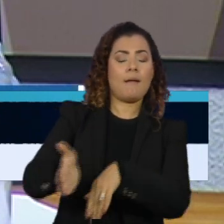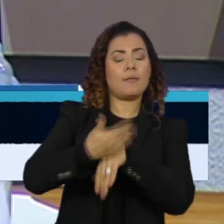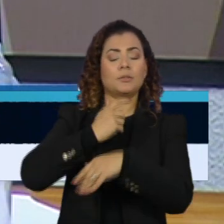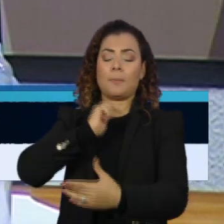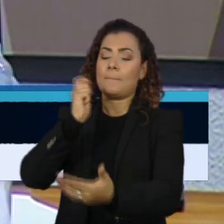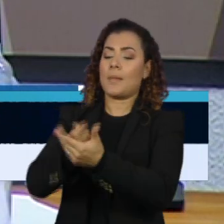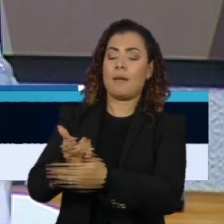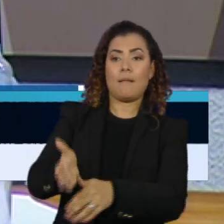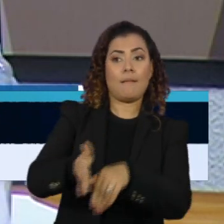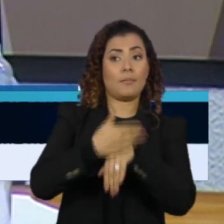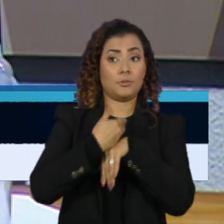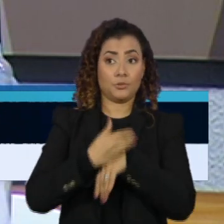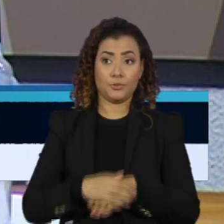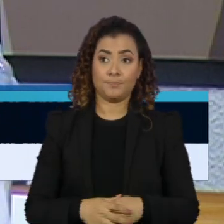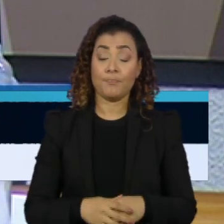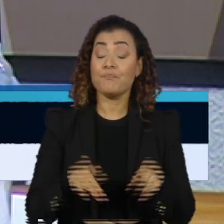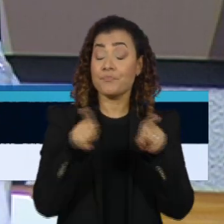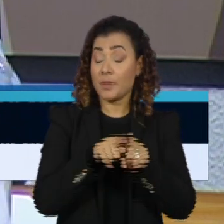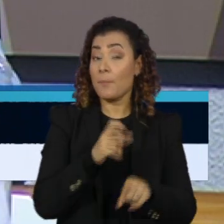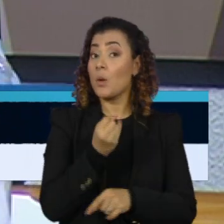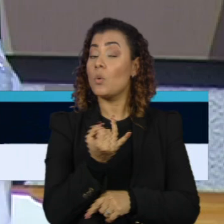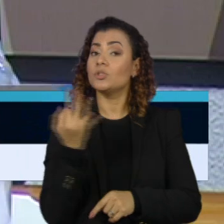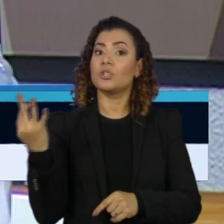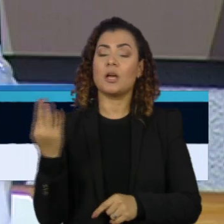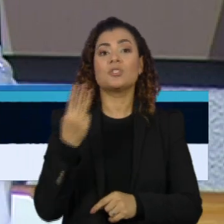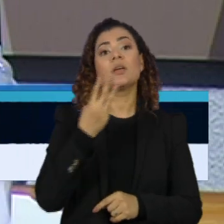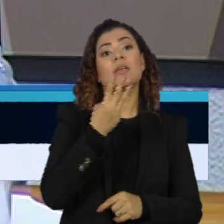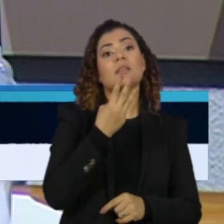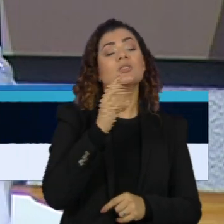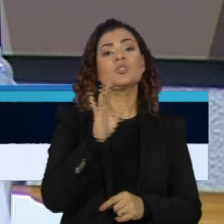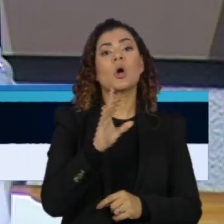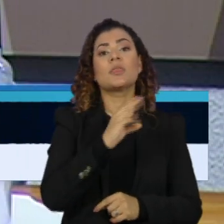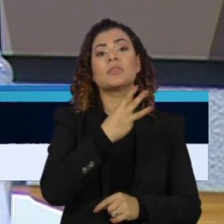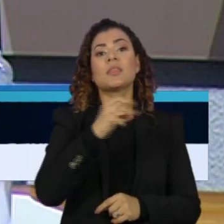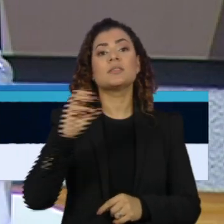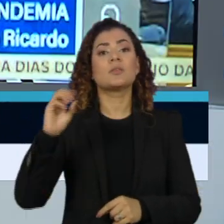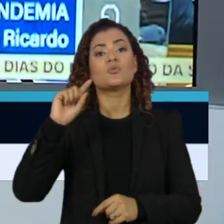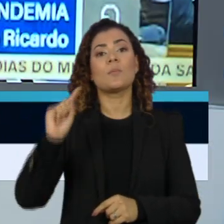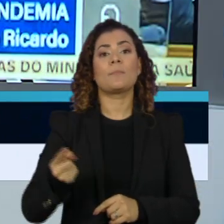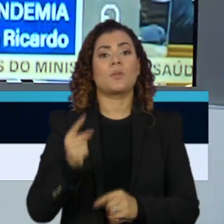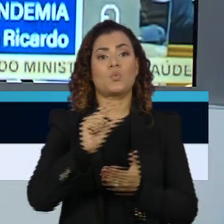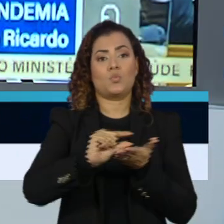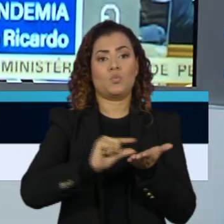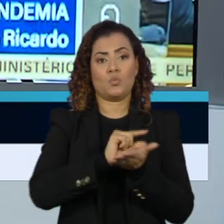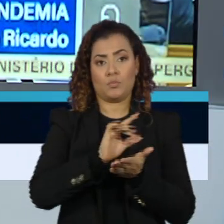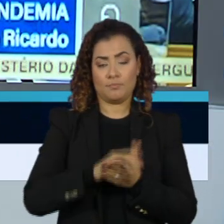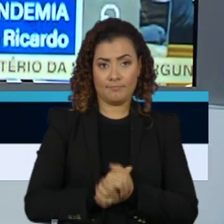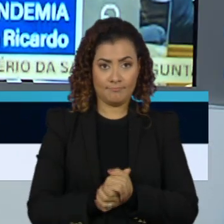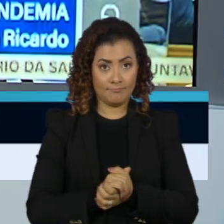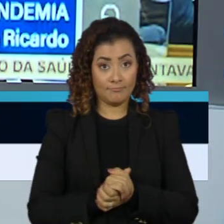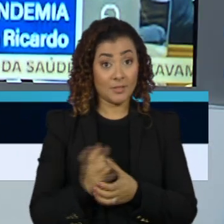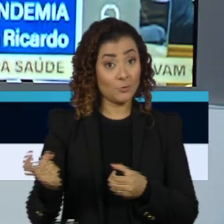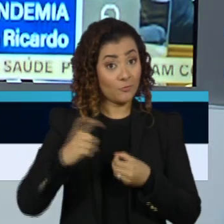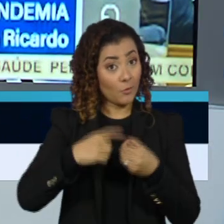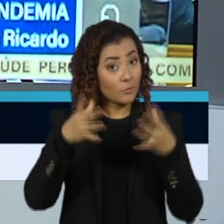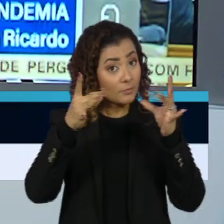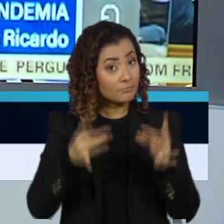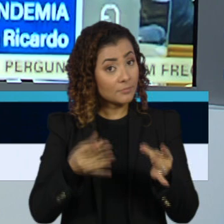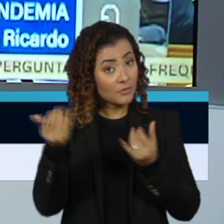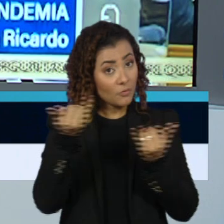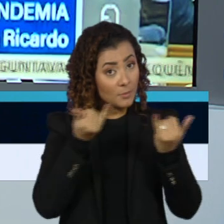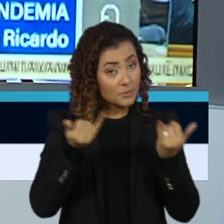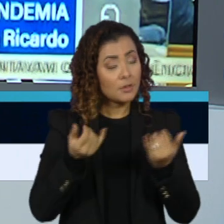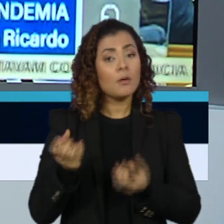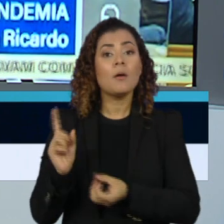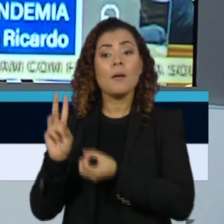Outro requisito era a quantidade de apenas 300 mil doses. Nós voltamos com mais informações sobre o